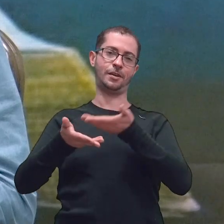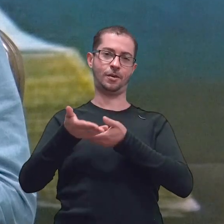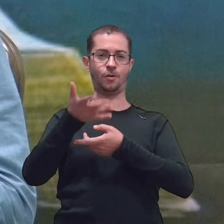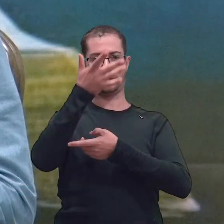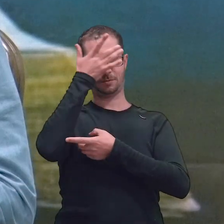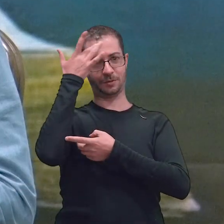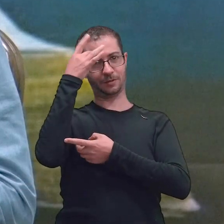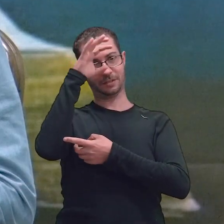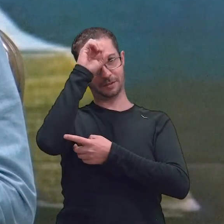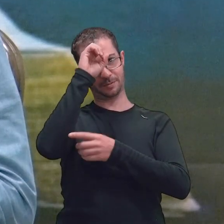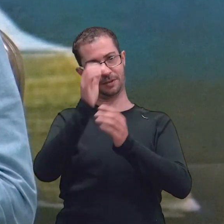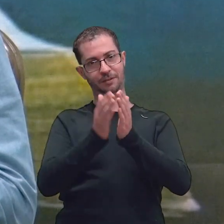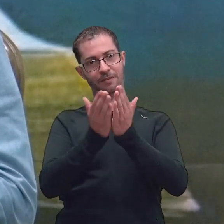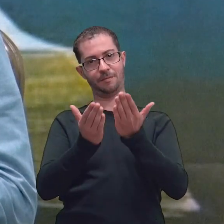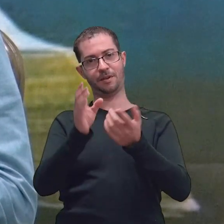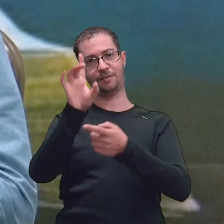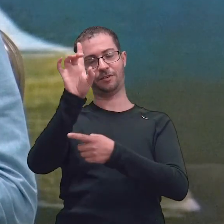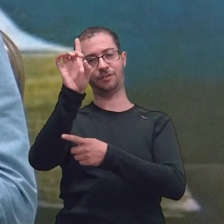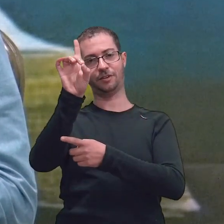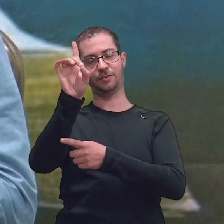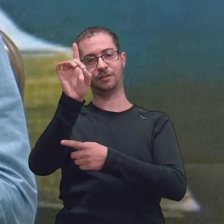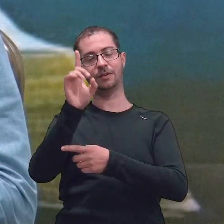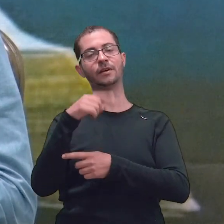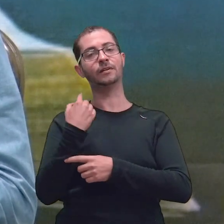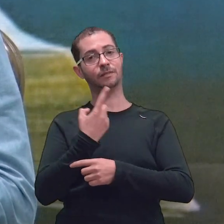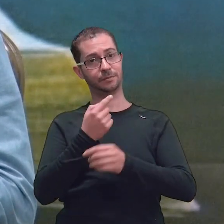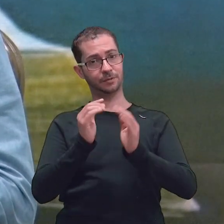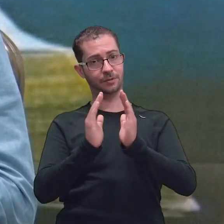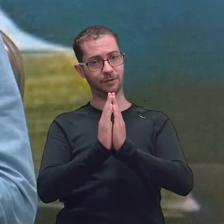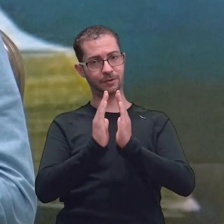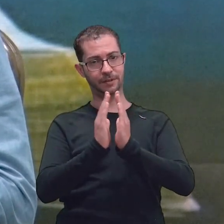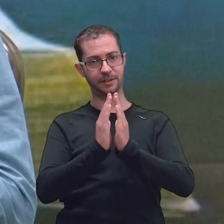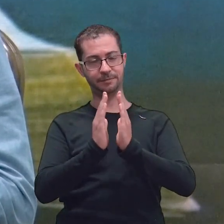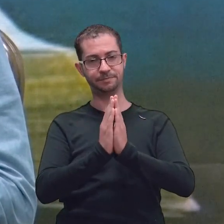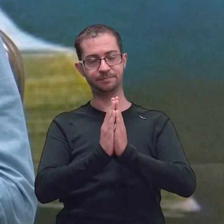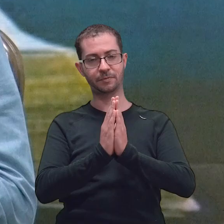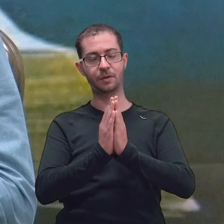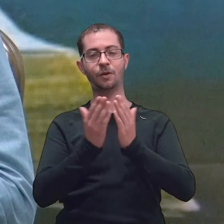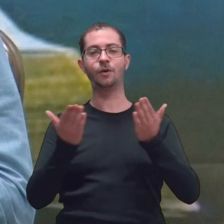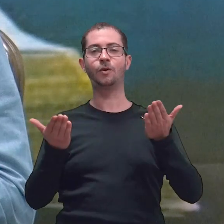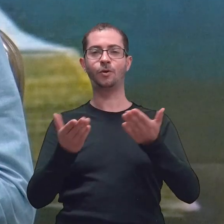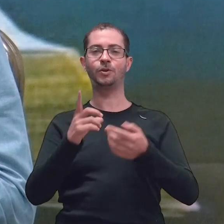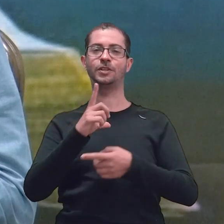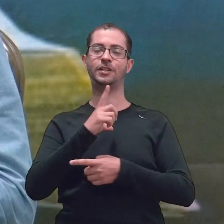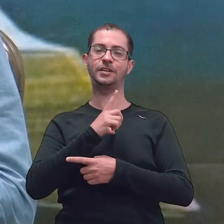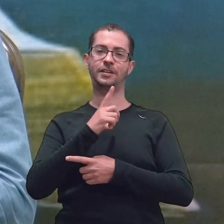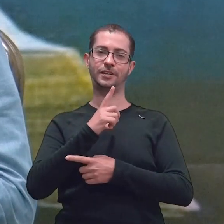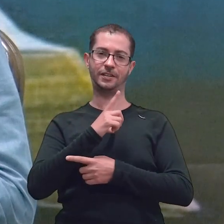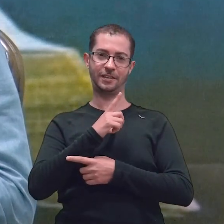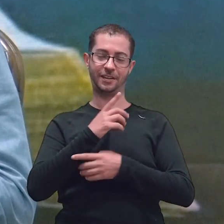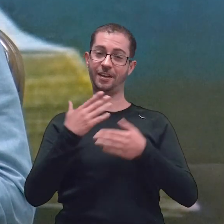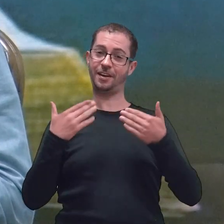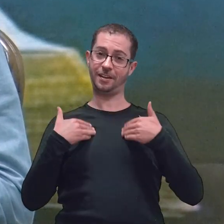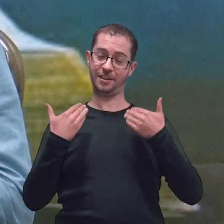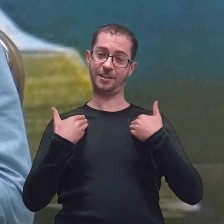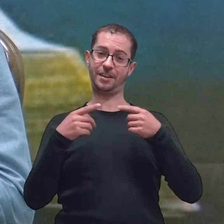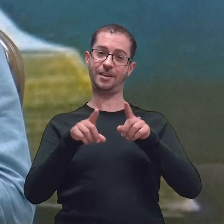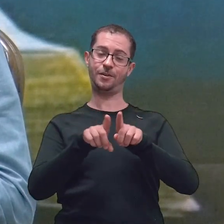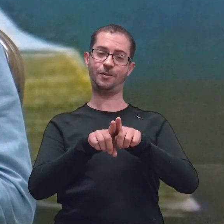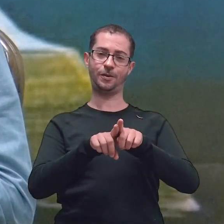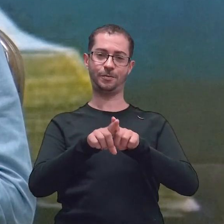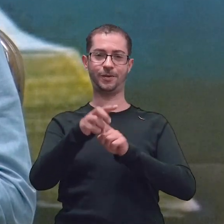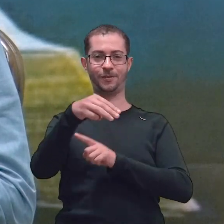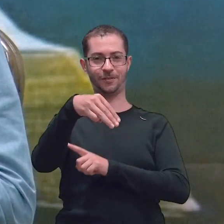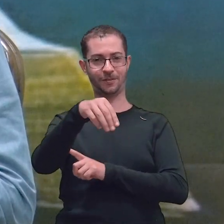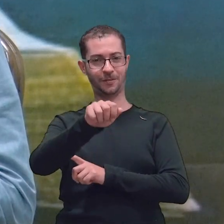desse compartilhamento. Nós vamos orar. Hoje nós temos o privilégio de ter o nosso irmão Marcos Peixoto